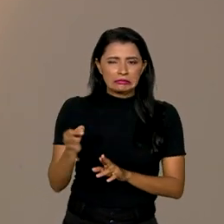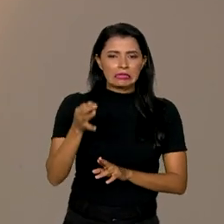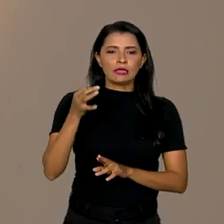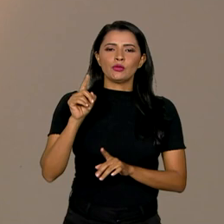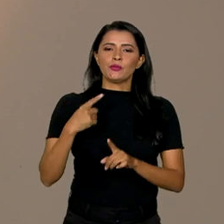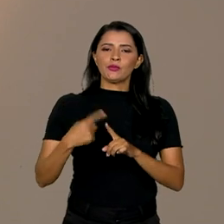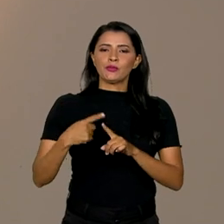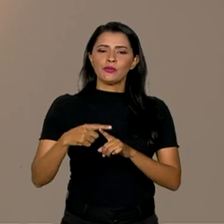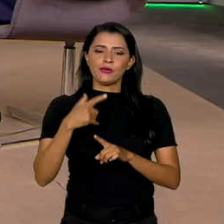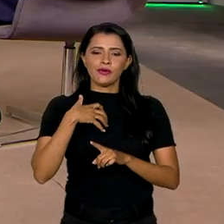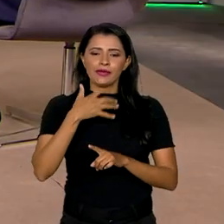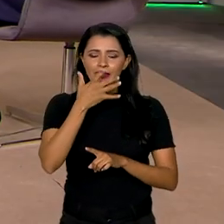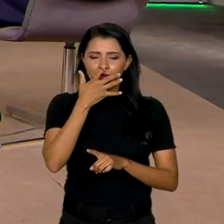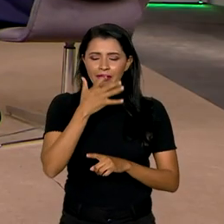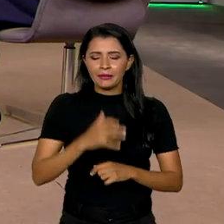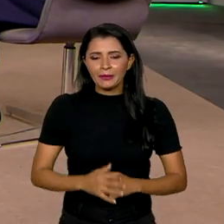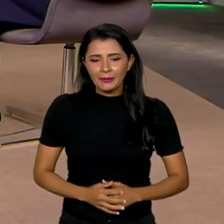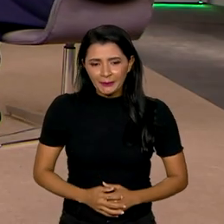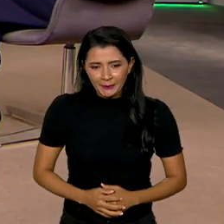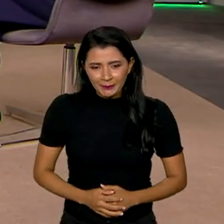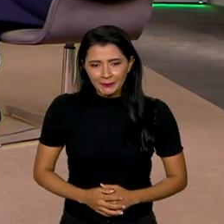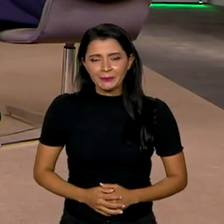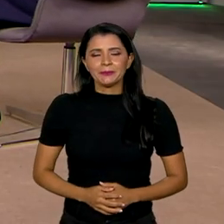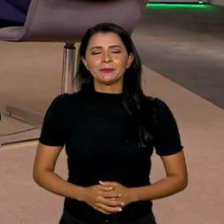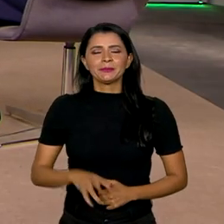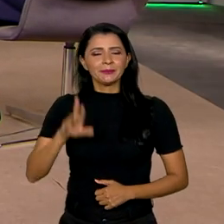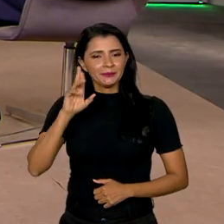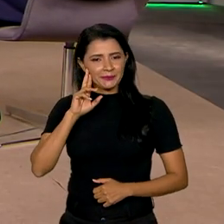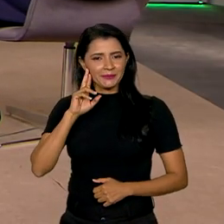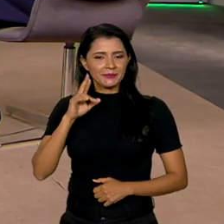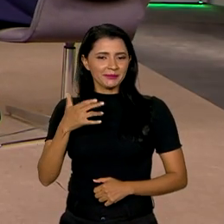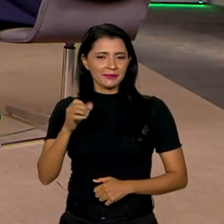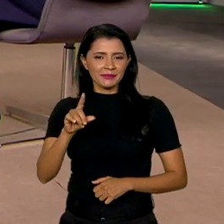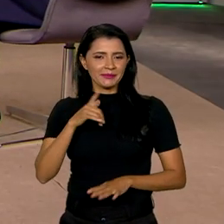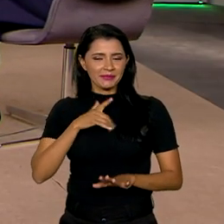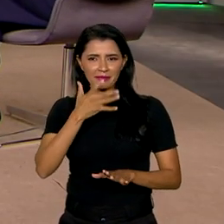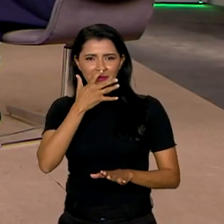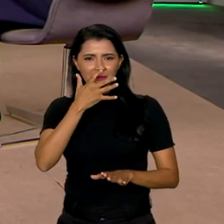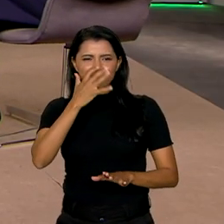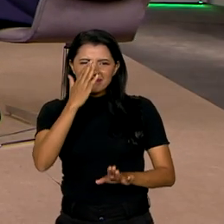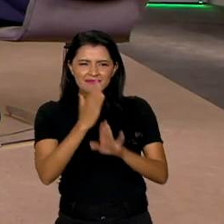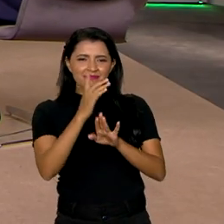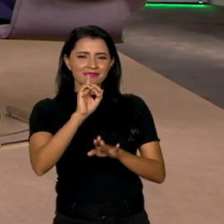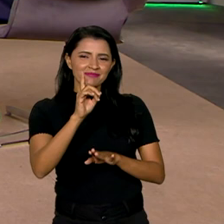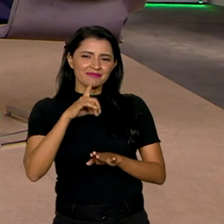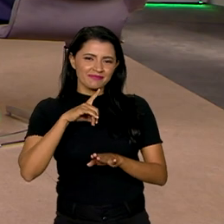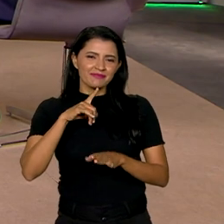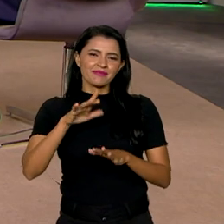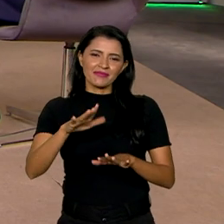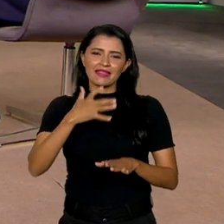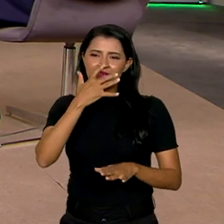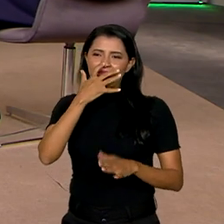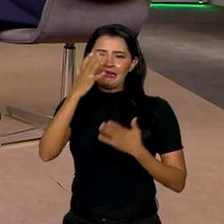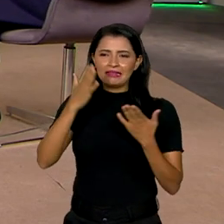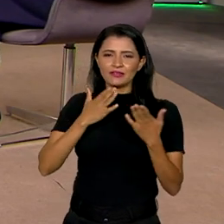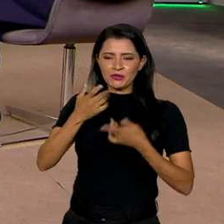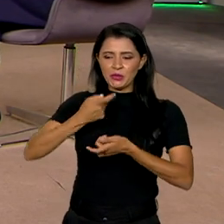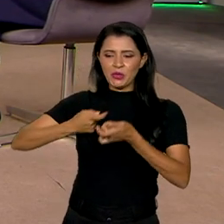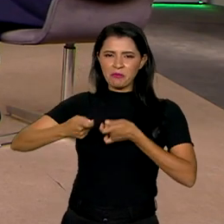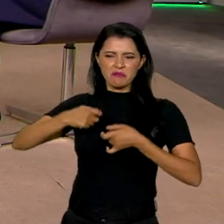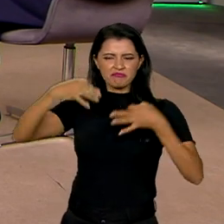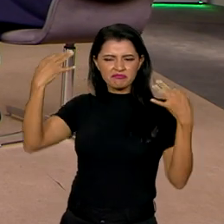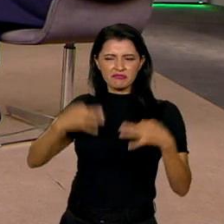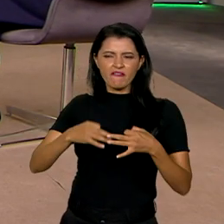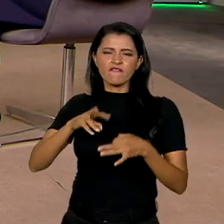porque acertar na primeira casa decimal não é... Para ele não cravar. Não, não. Isso aí desconfia de economista que diz, não,